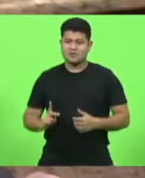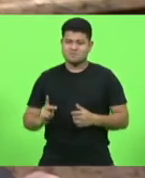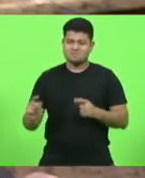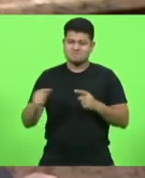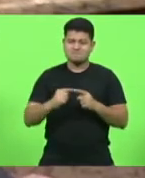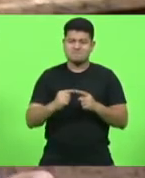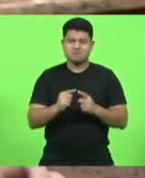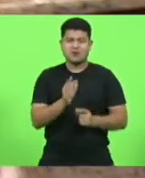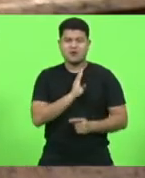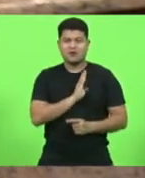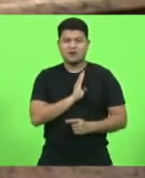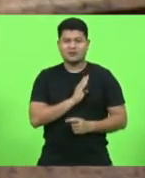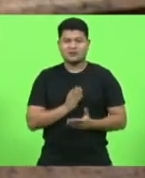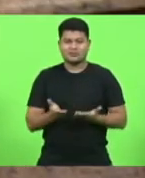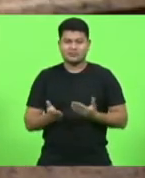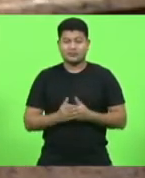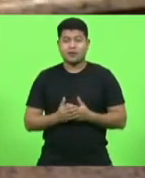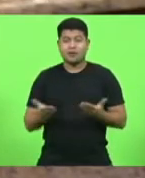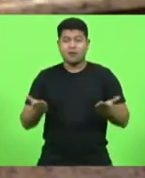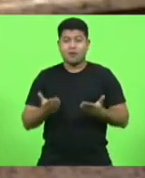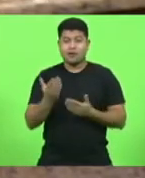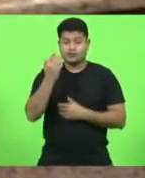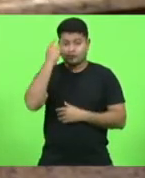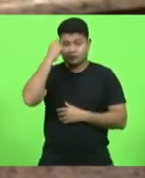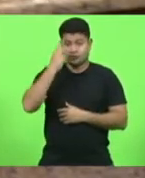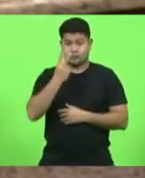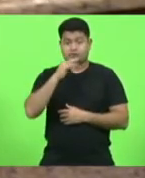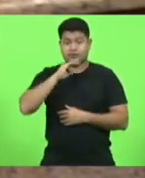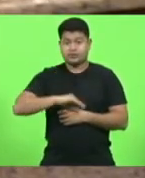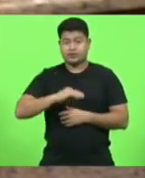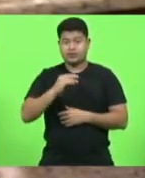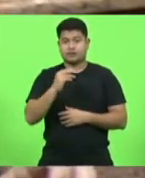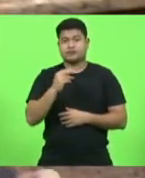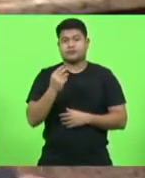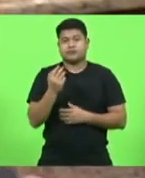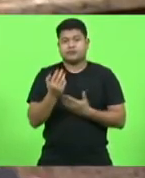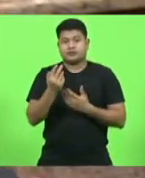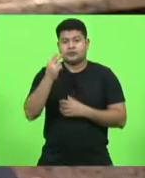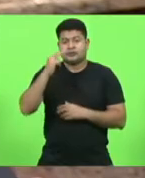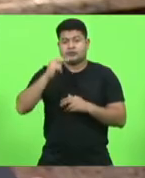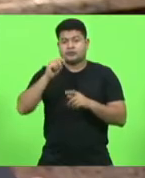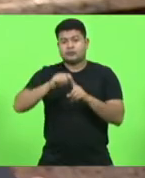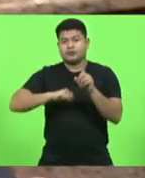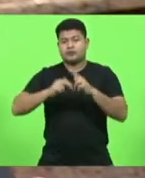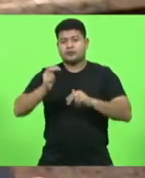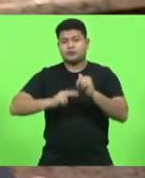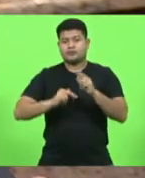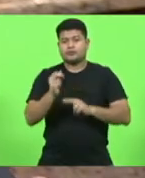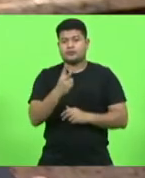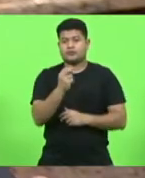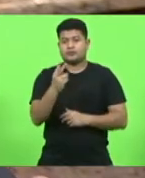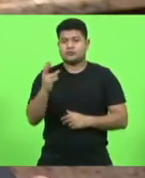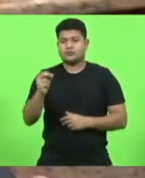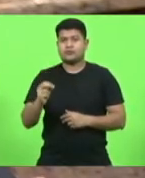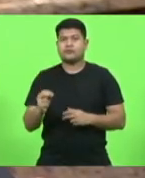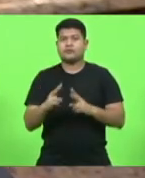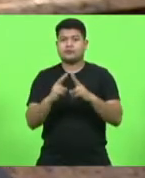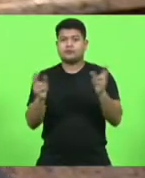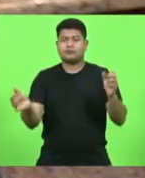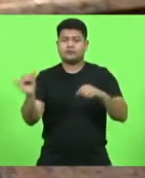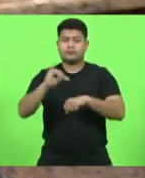14 horas do dia 22, no mês de junho do ano 2021, nessa cidade linda de Florianópolis, capital do estado mais belo,